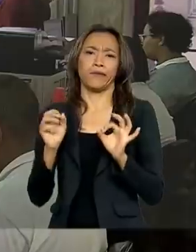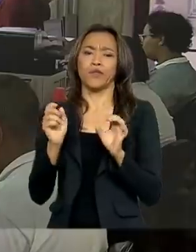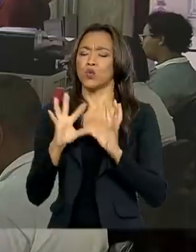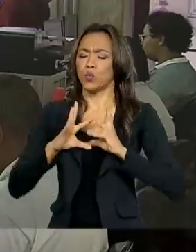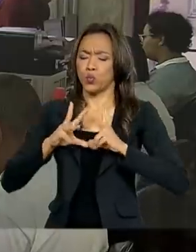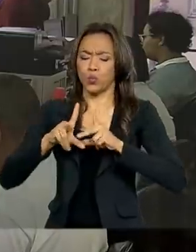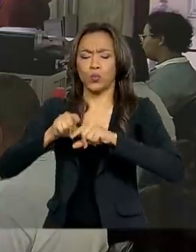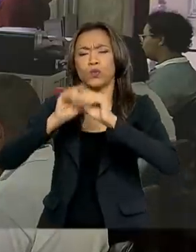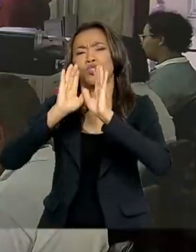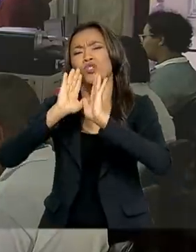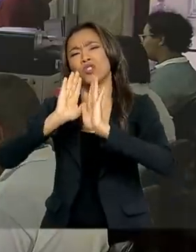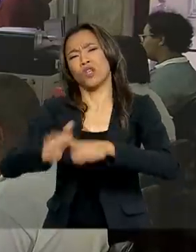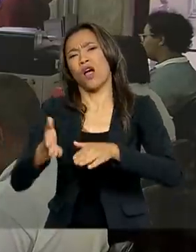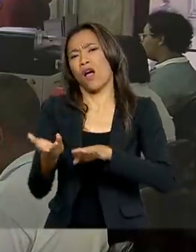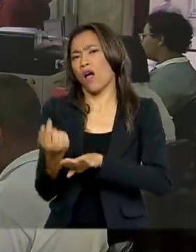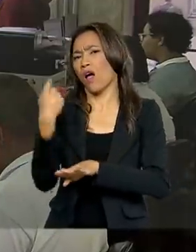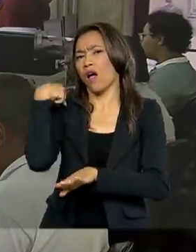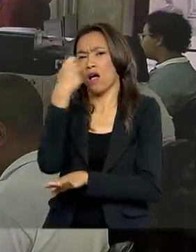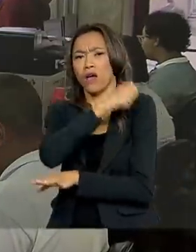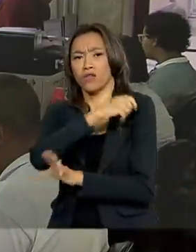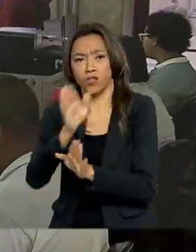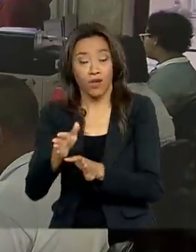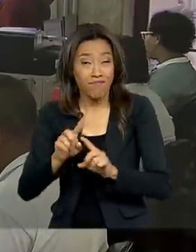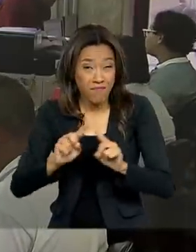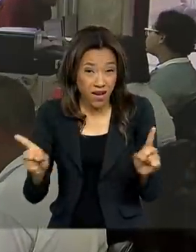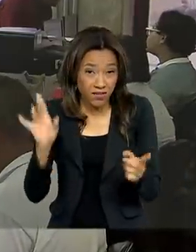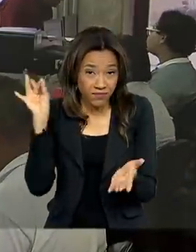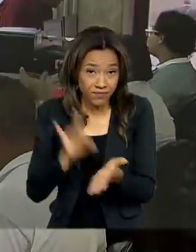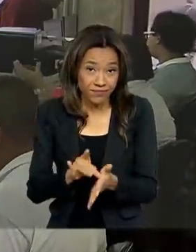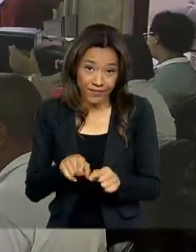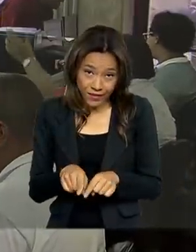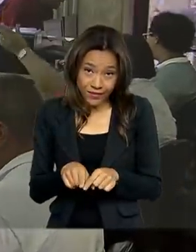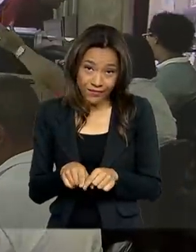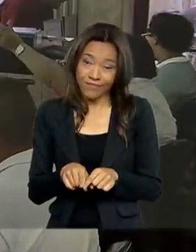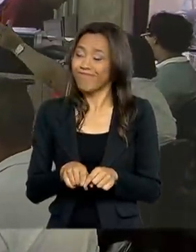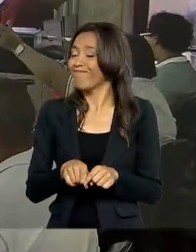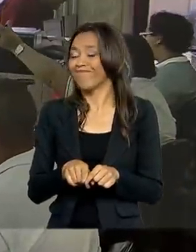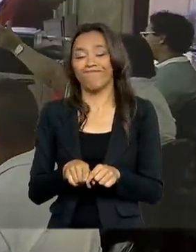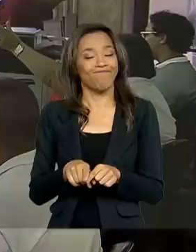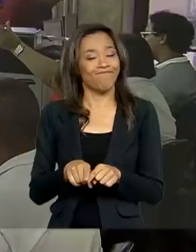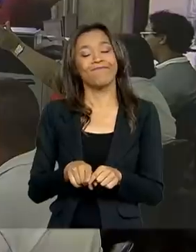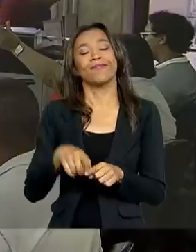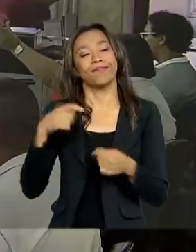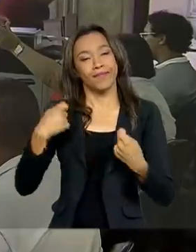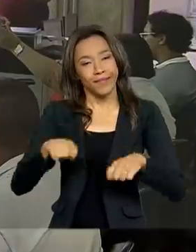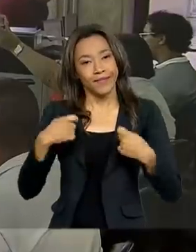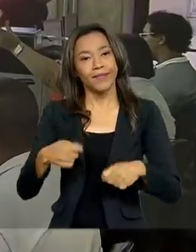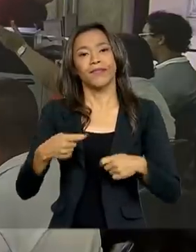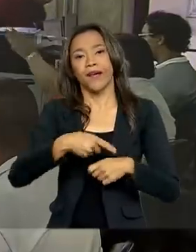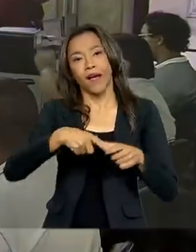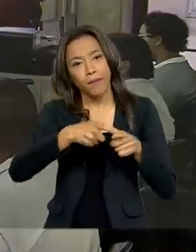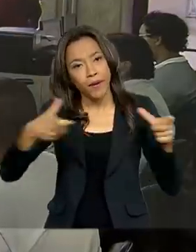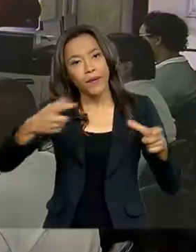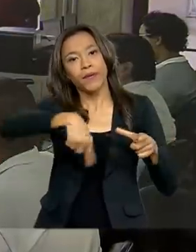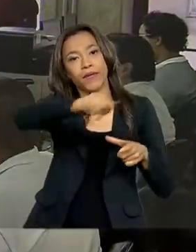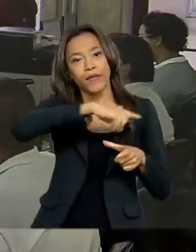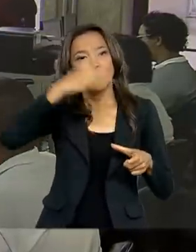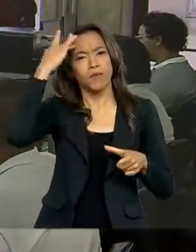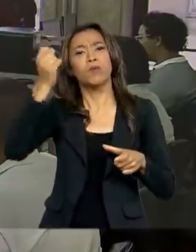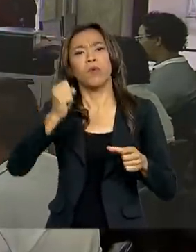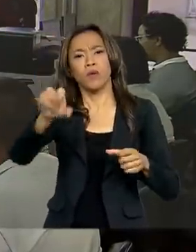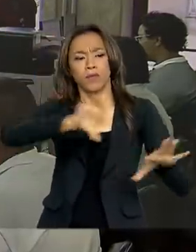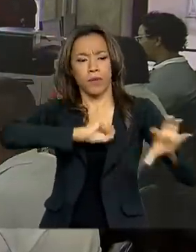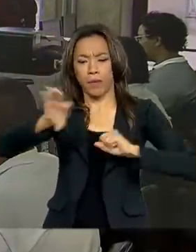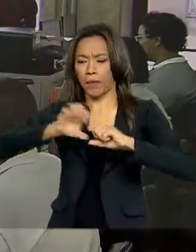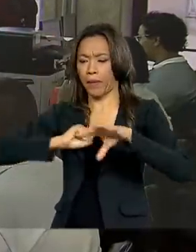vacinas já foram tomadas. Infelizmente, na prática, não é isso que acontece e muitas dessas pessoas podem ser contagiadas